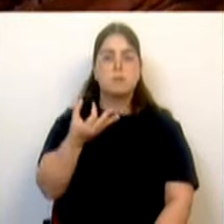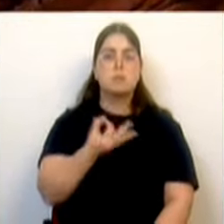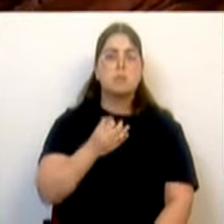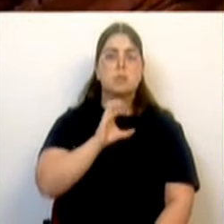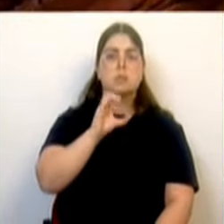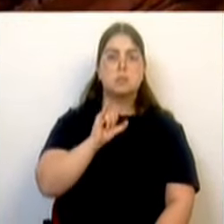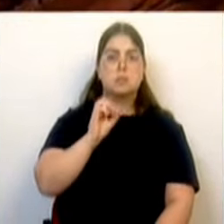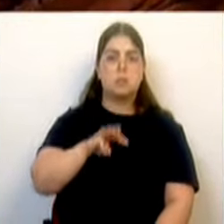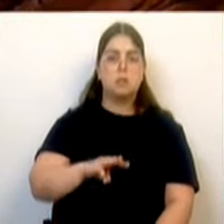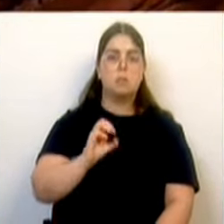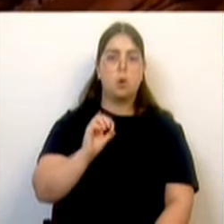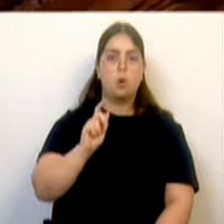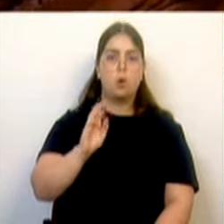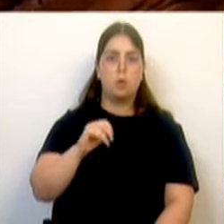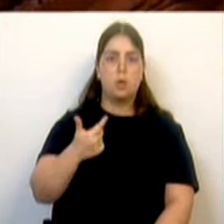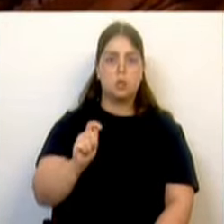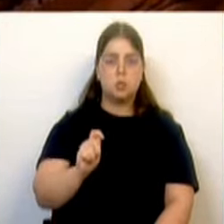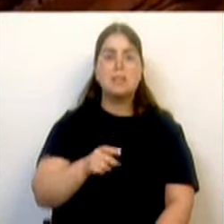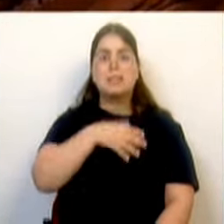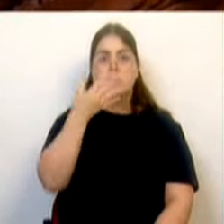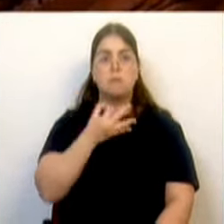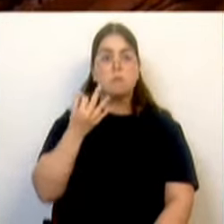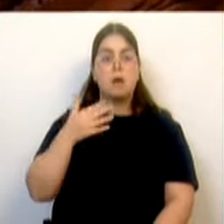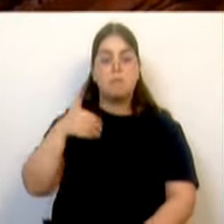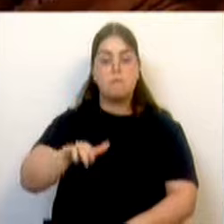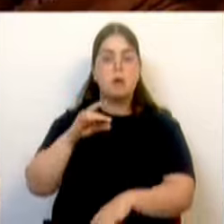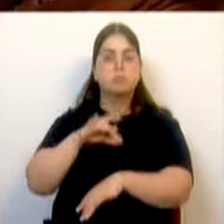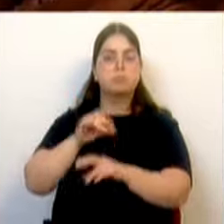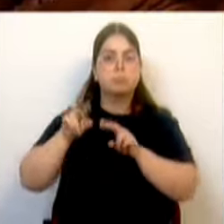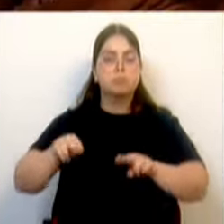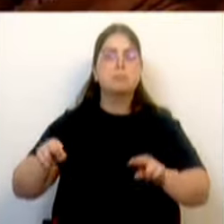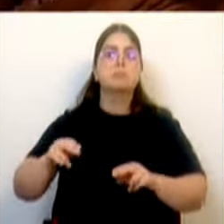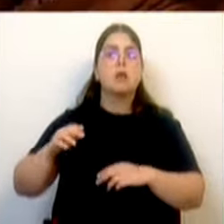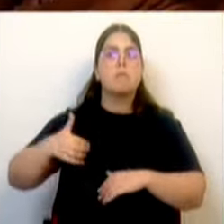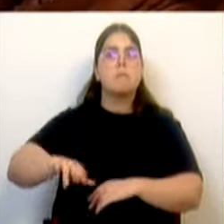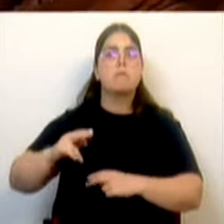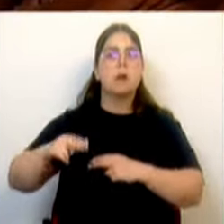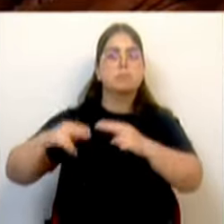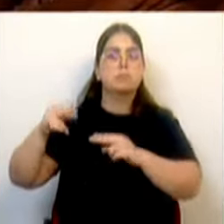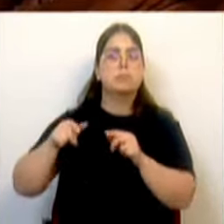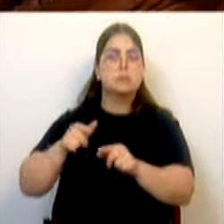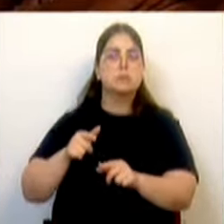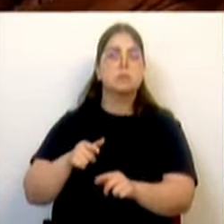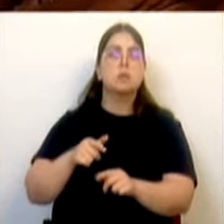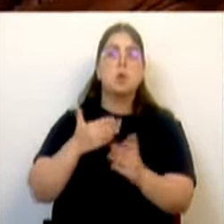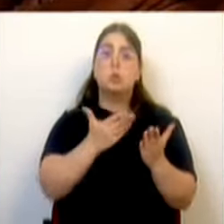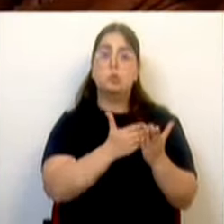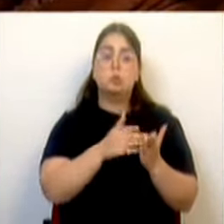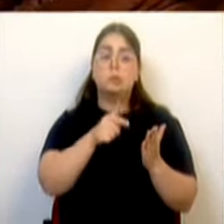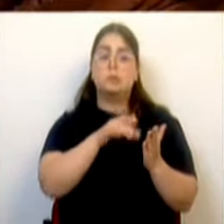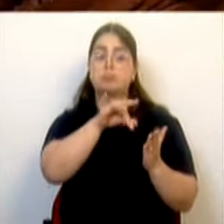a decisão do Governo de avançar com a construção do novo hospital no Oeste, na localização definida pelo estudo.